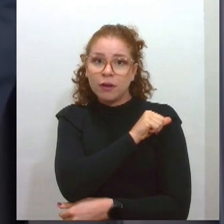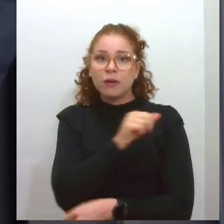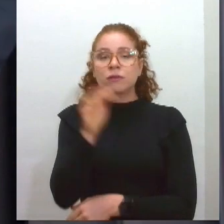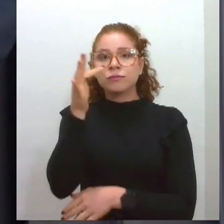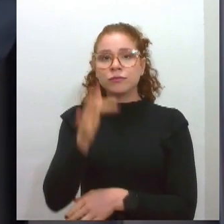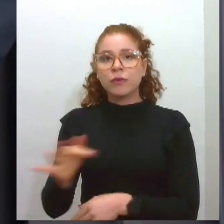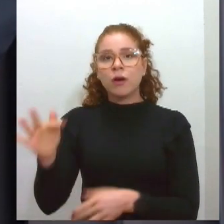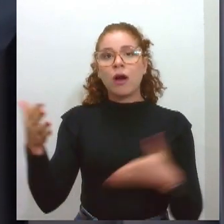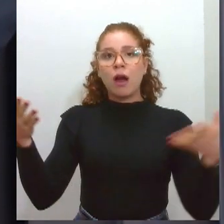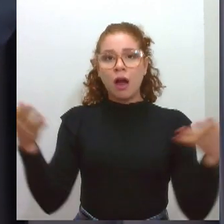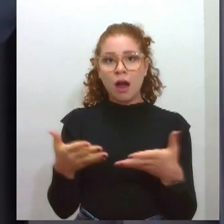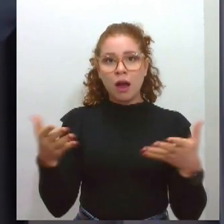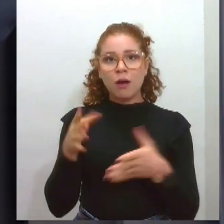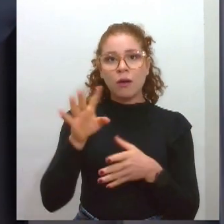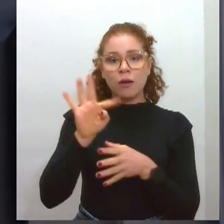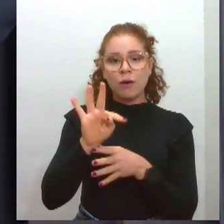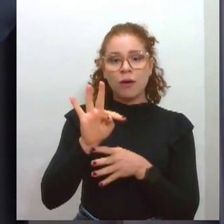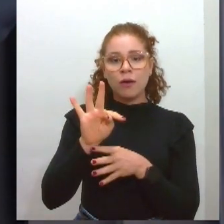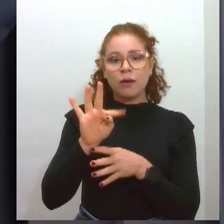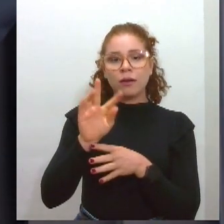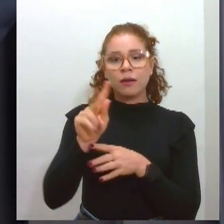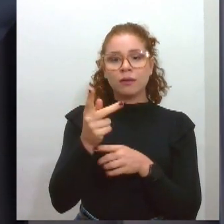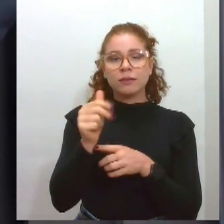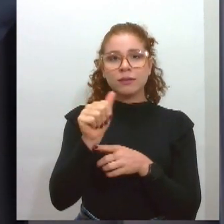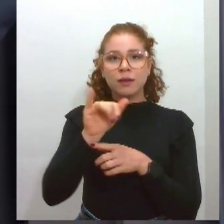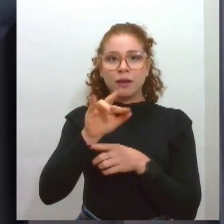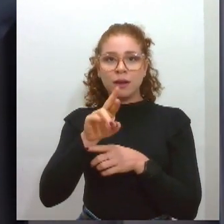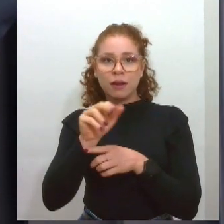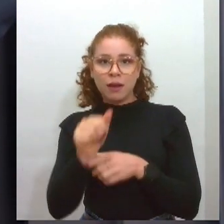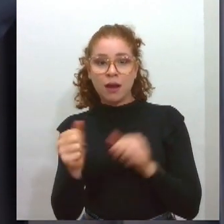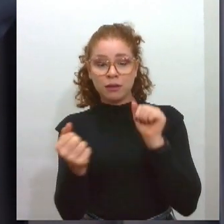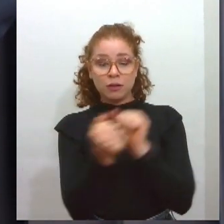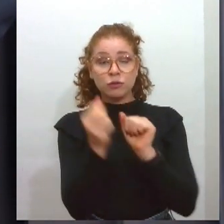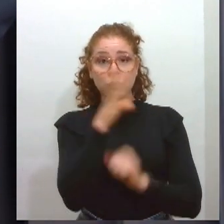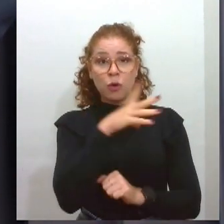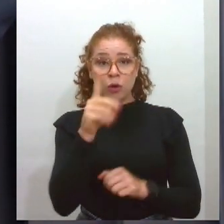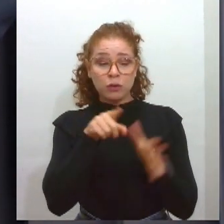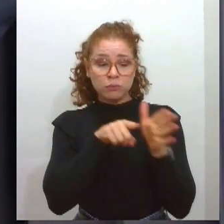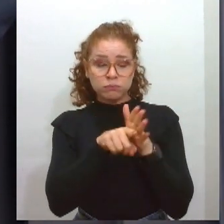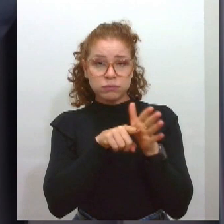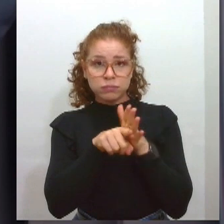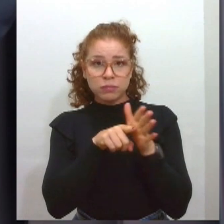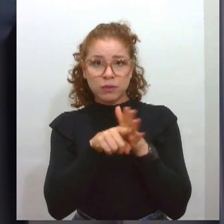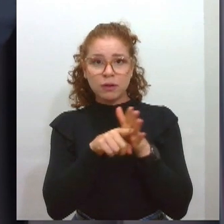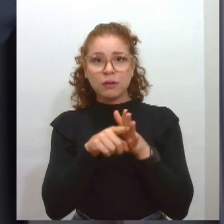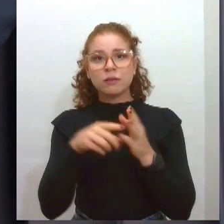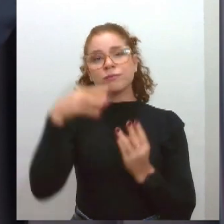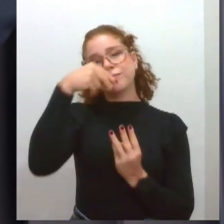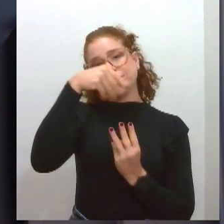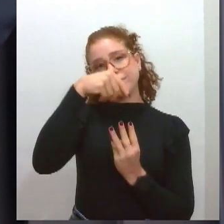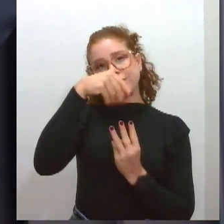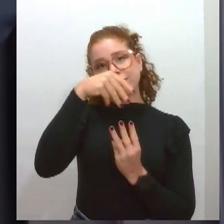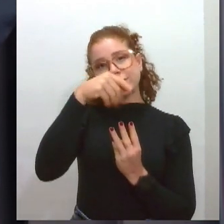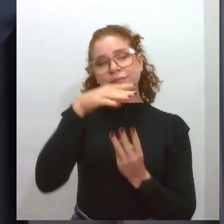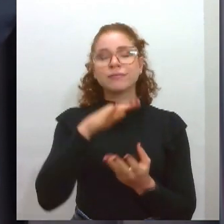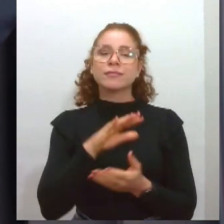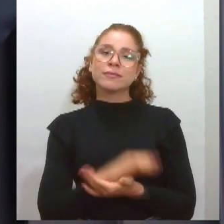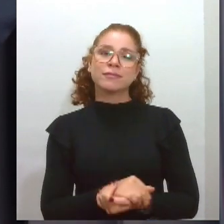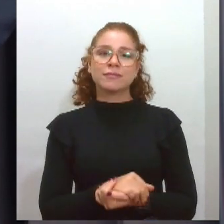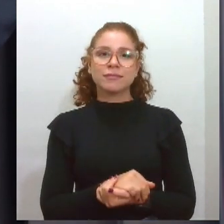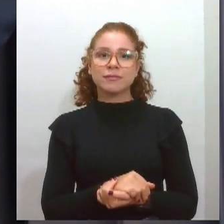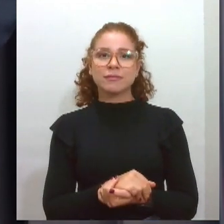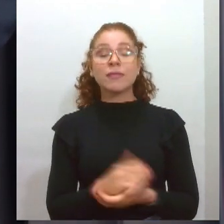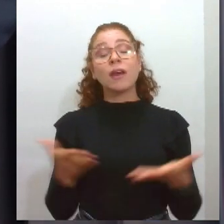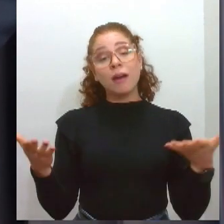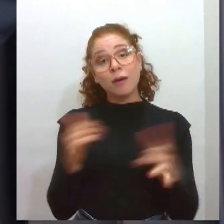Tayara Silva está com o coordenador da pesquisa na Universidade Federal de Sergipe e traz mais